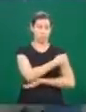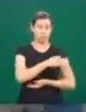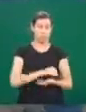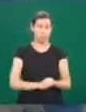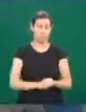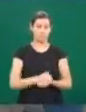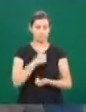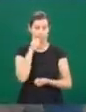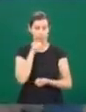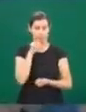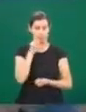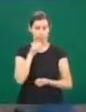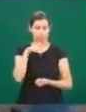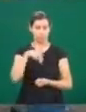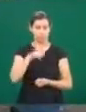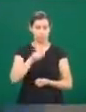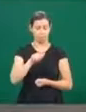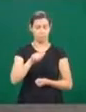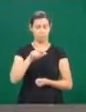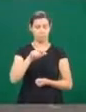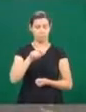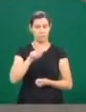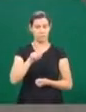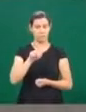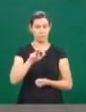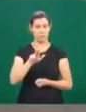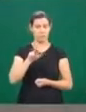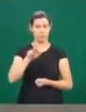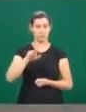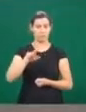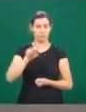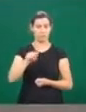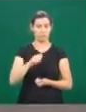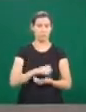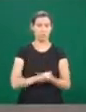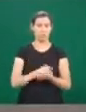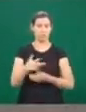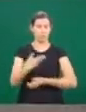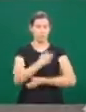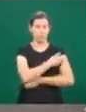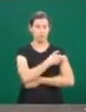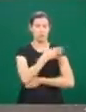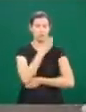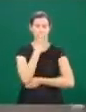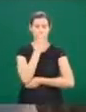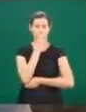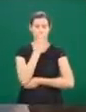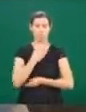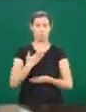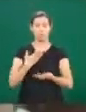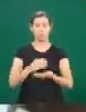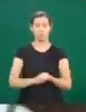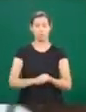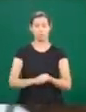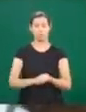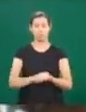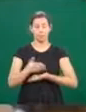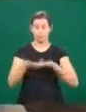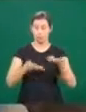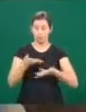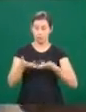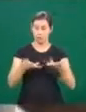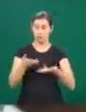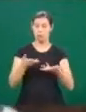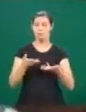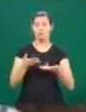vacina. Ana Laura não perdeu a oportunidade de garantir a saúde do melhor amigo, Tuipaque. Sempre cuidando da saúde